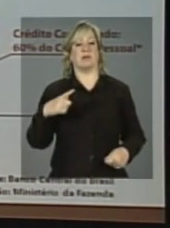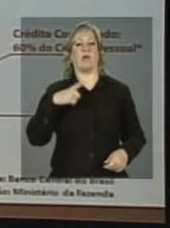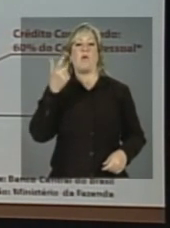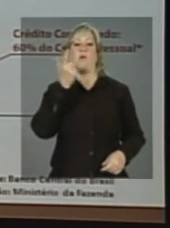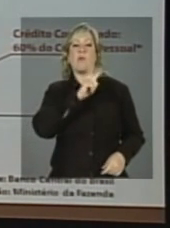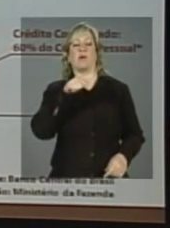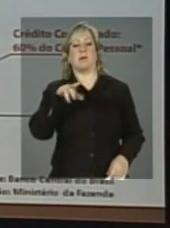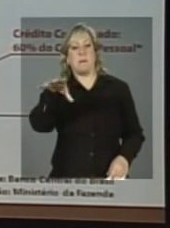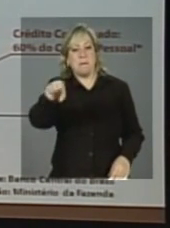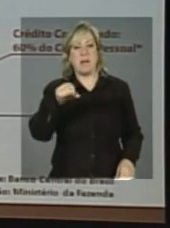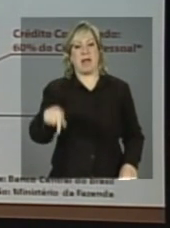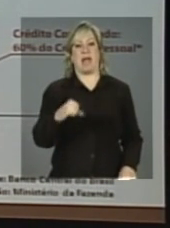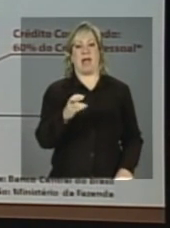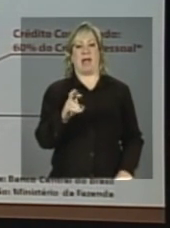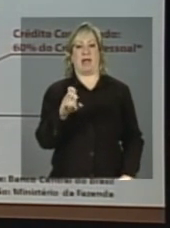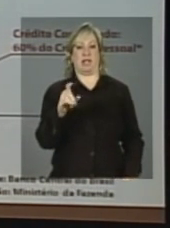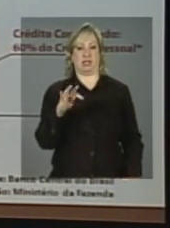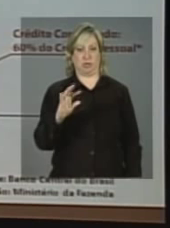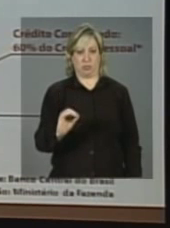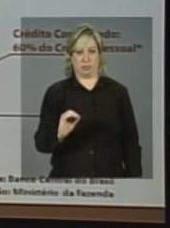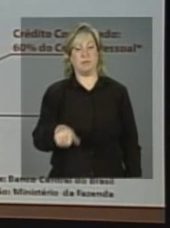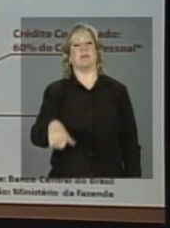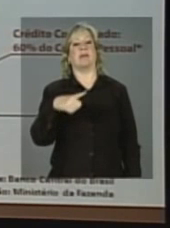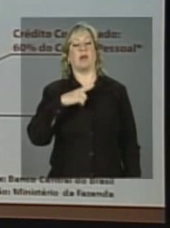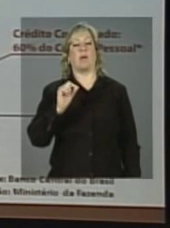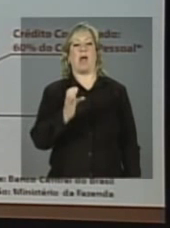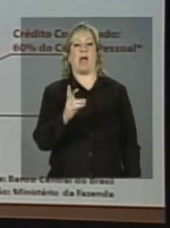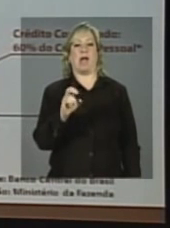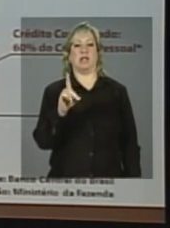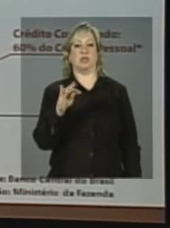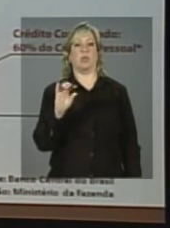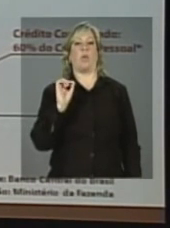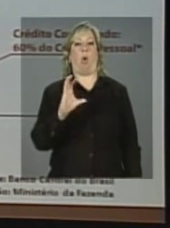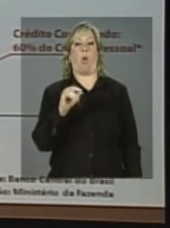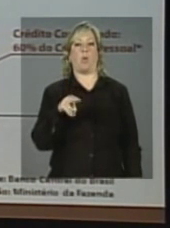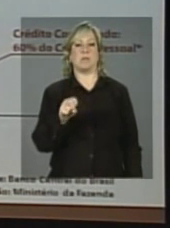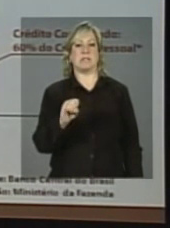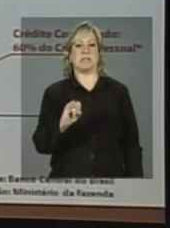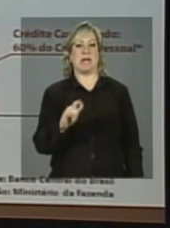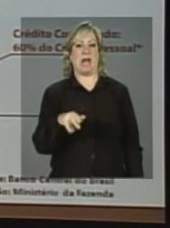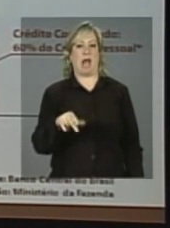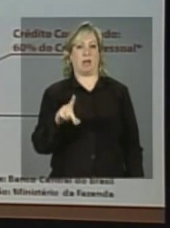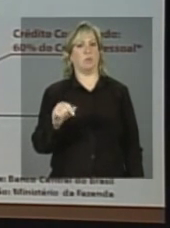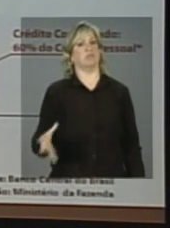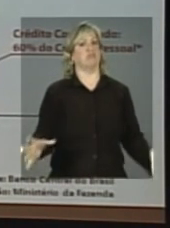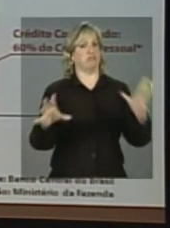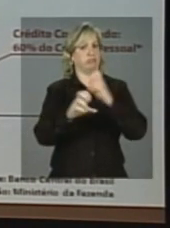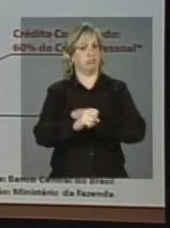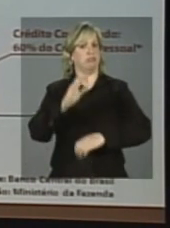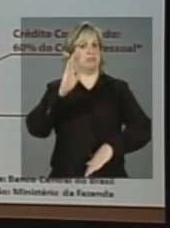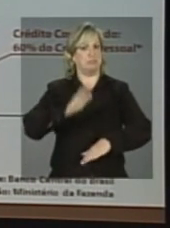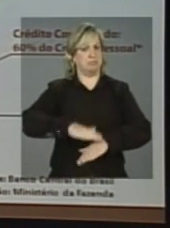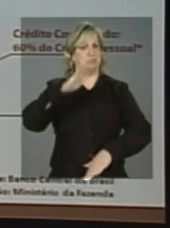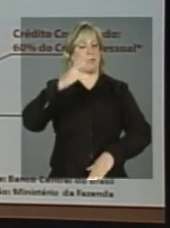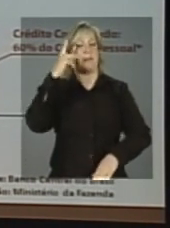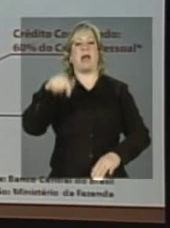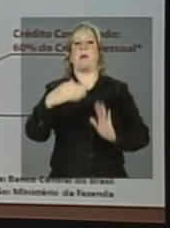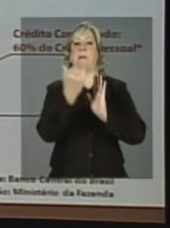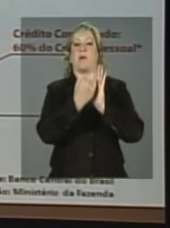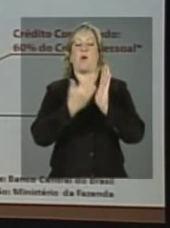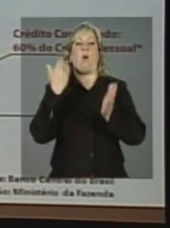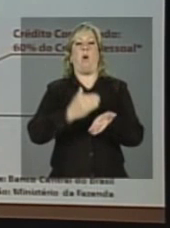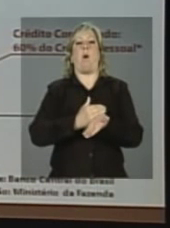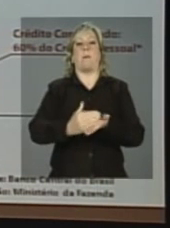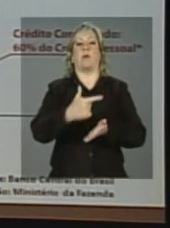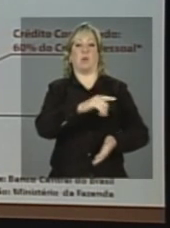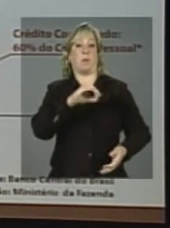a esse crédito. Ali está o crédito consignado, o volume extraordinário para um programa que começou em